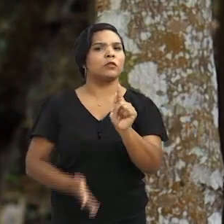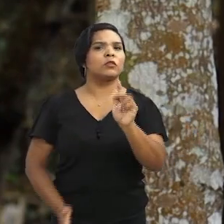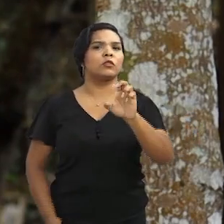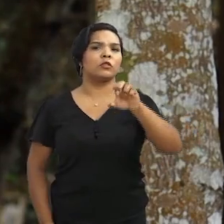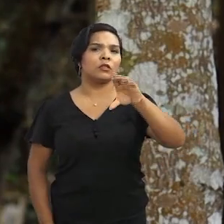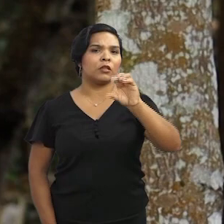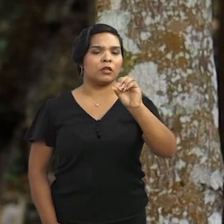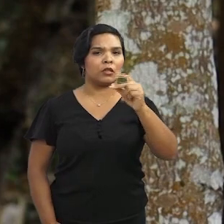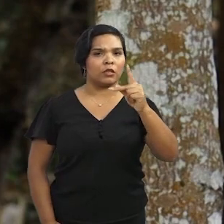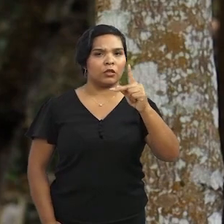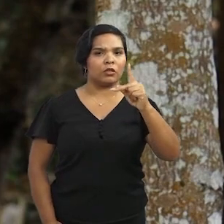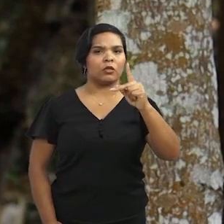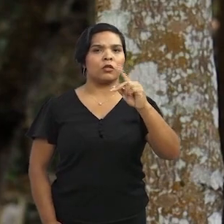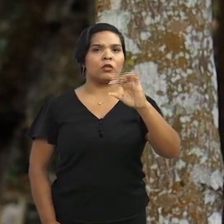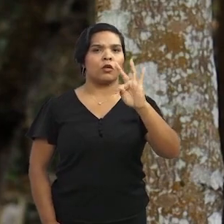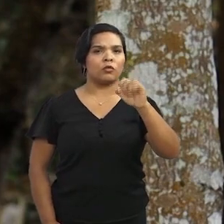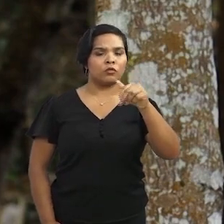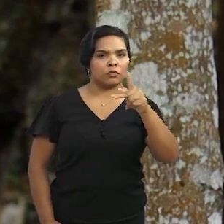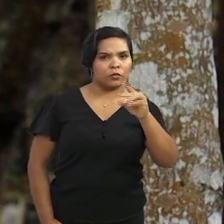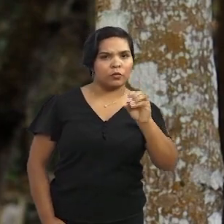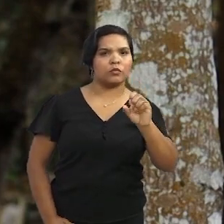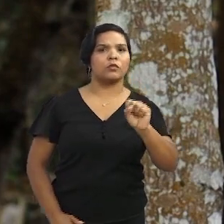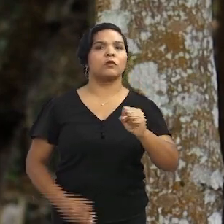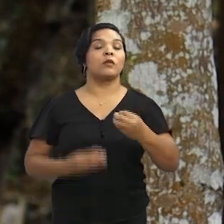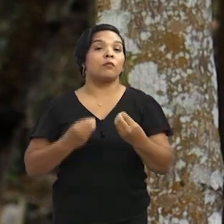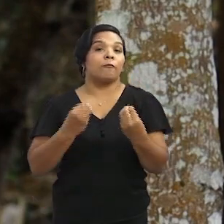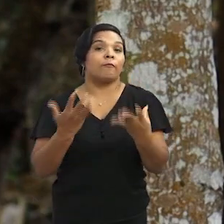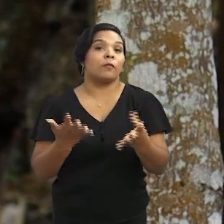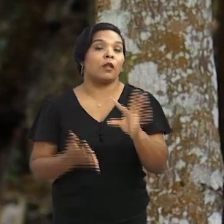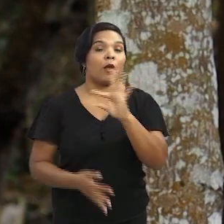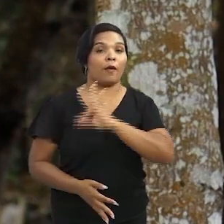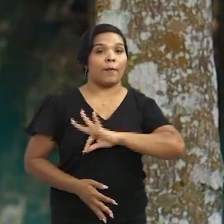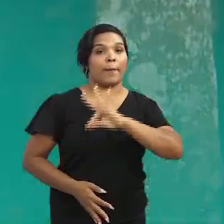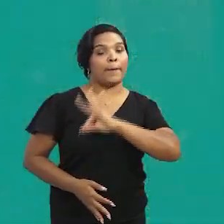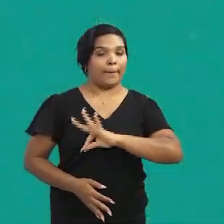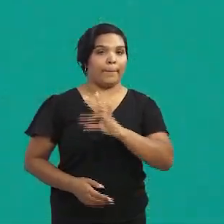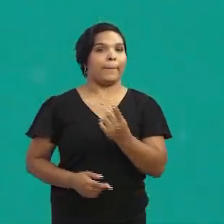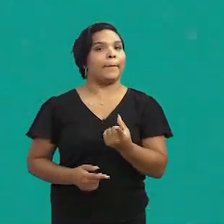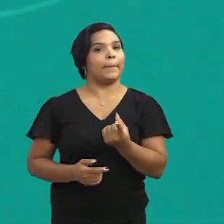analisar sua rentabilidade, oferecendo ao produtor uma nova fonte de renda.